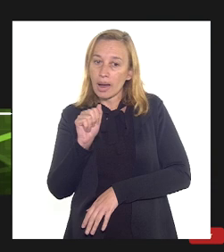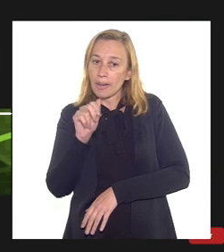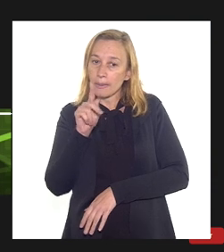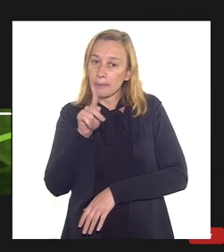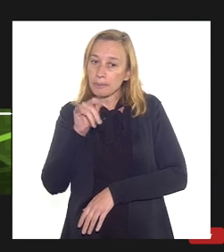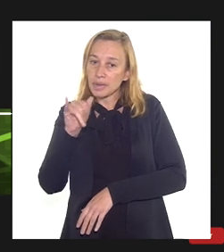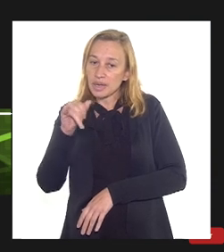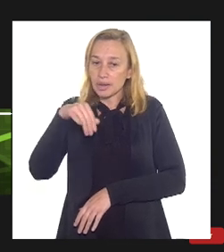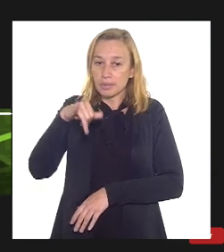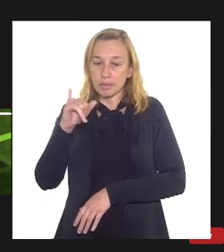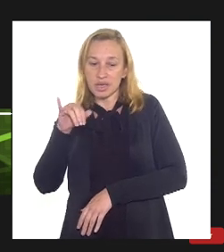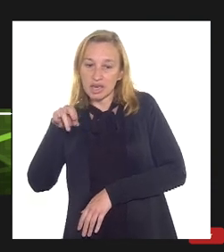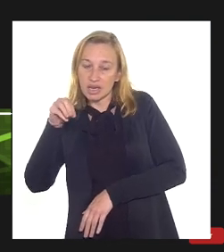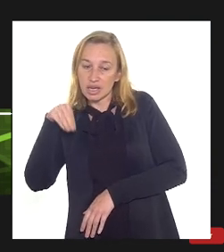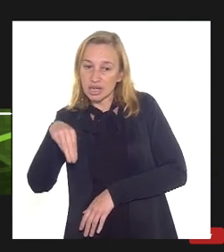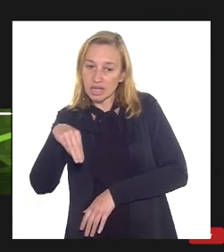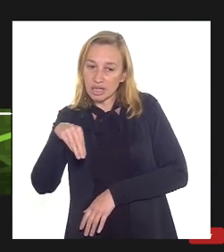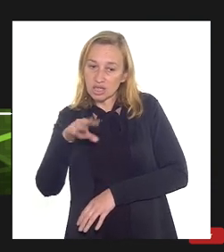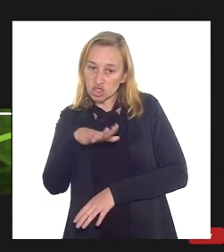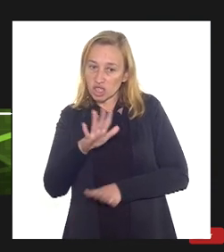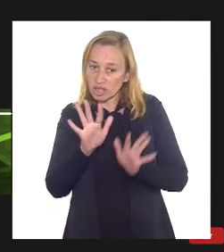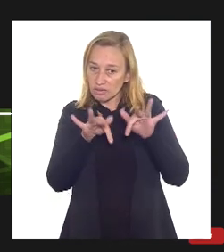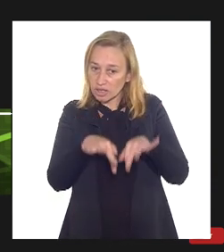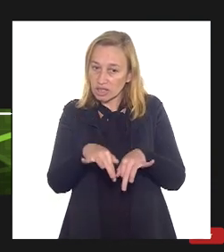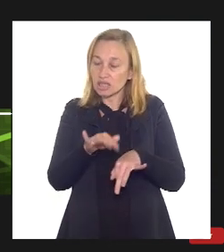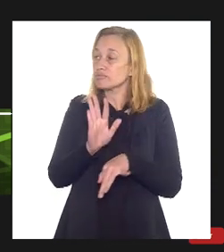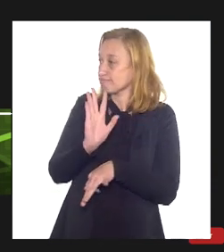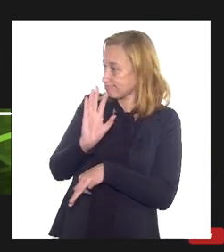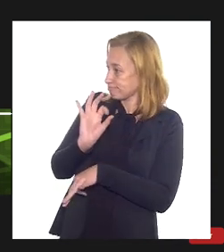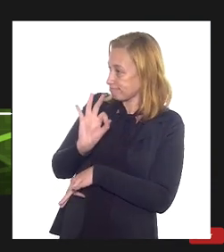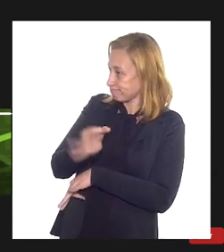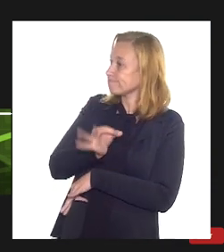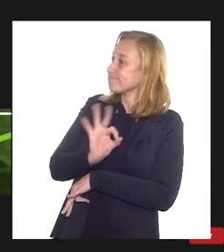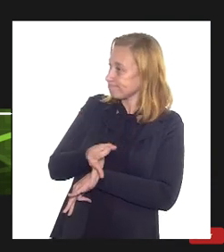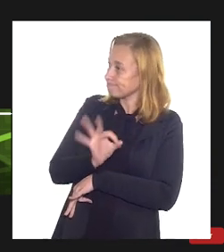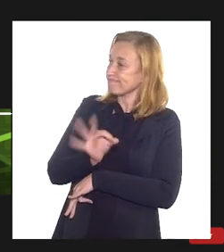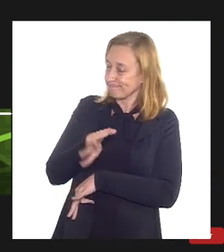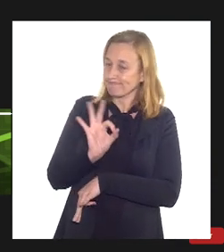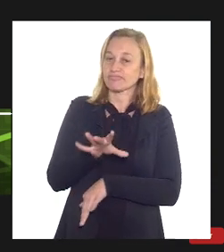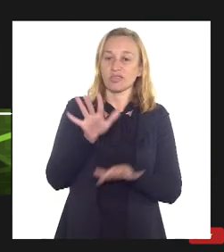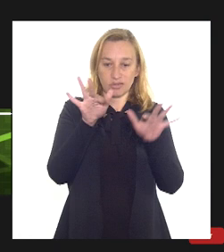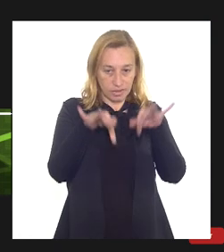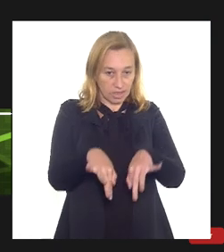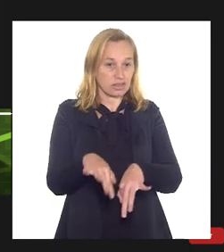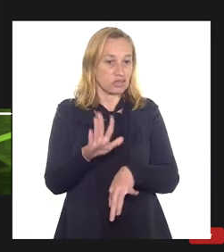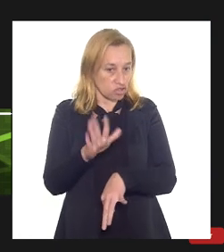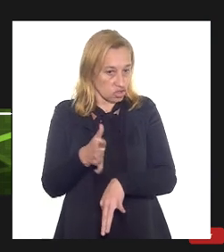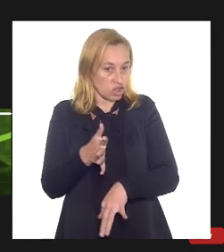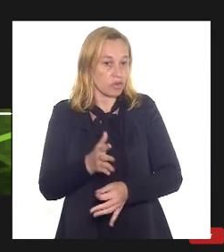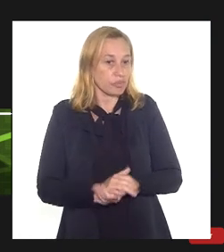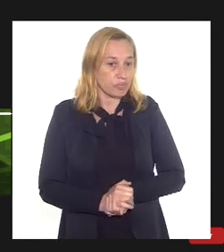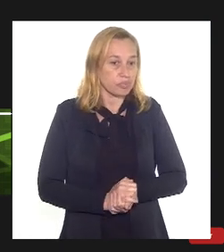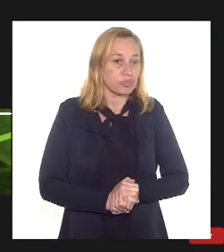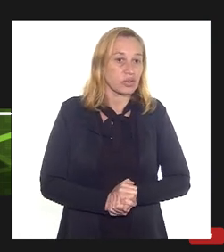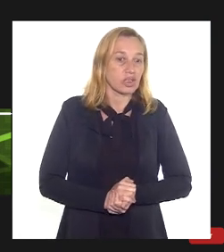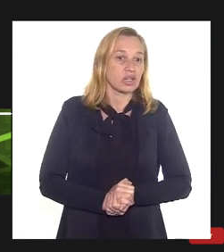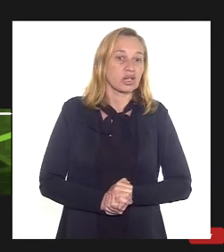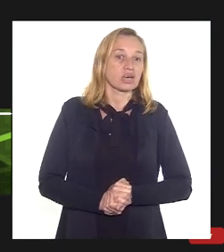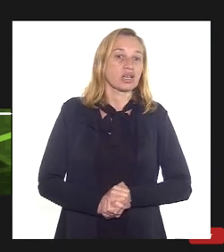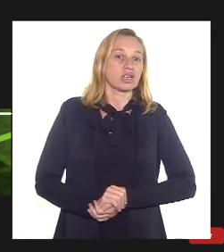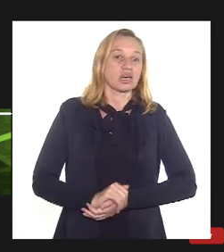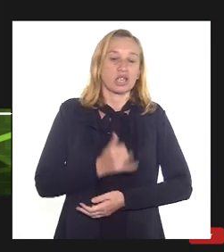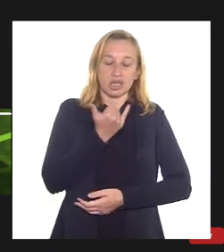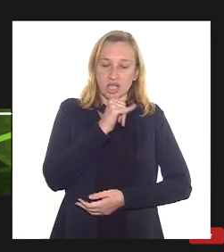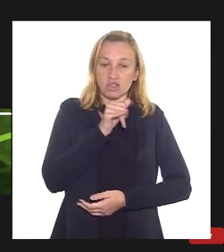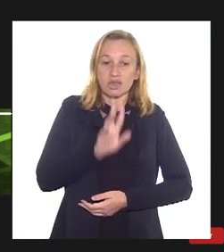complexo está concluído já, né? Isso, ele está concluído. Em operação de regime permanente, ele